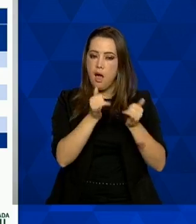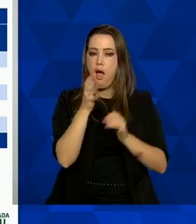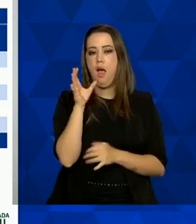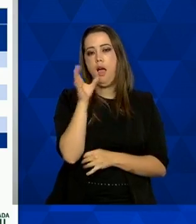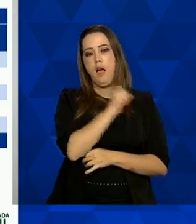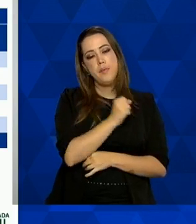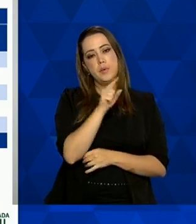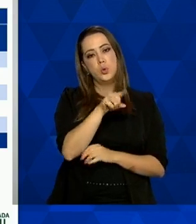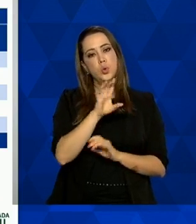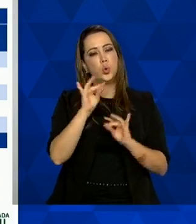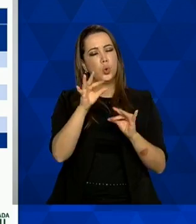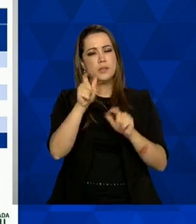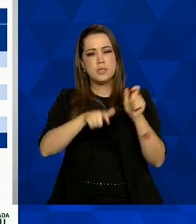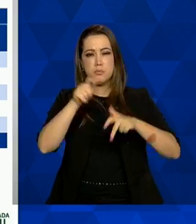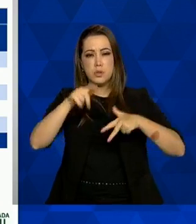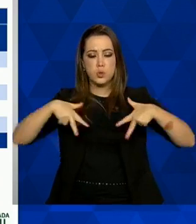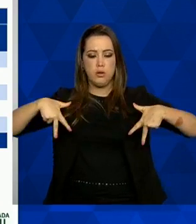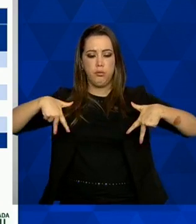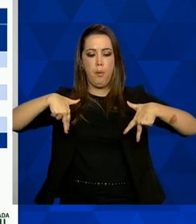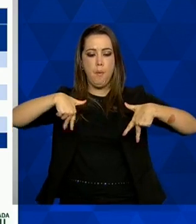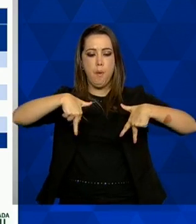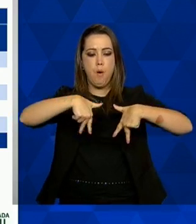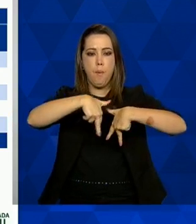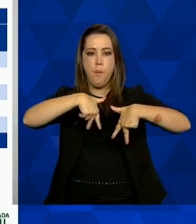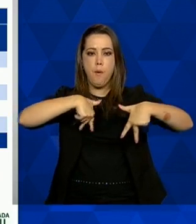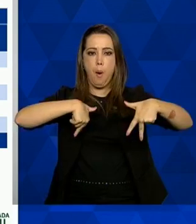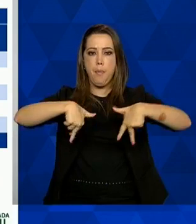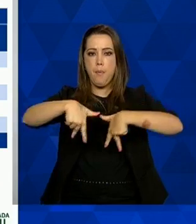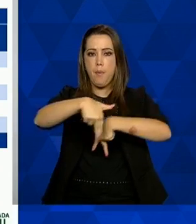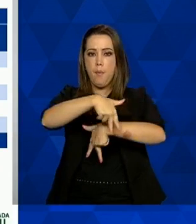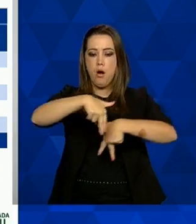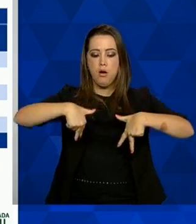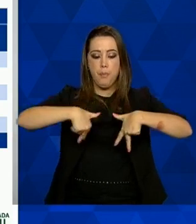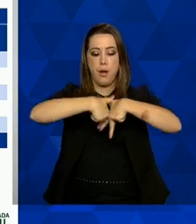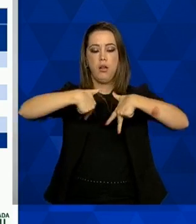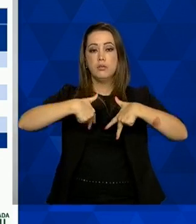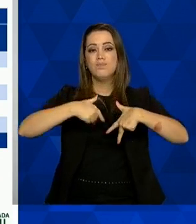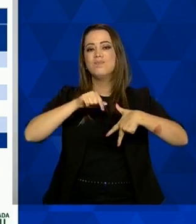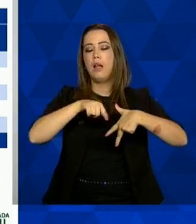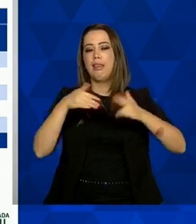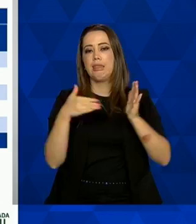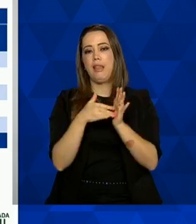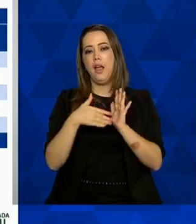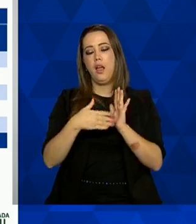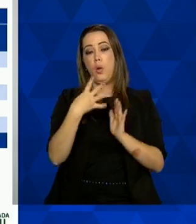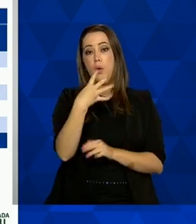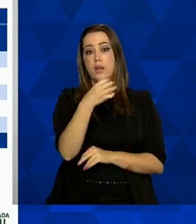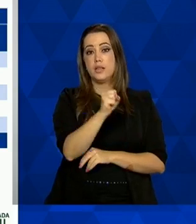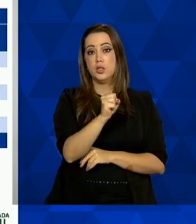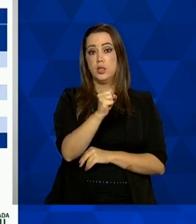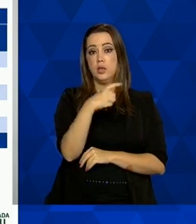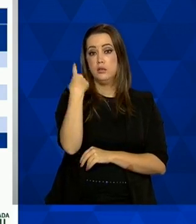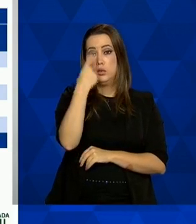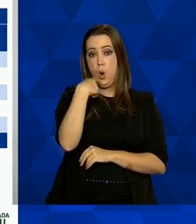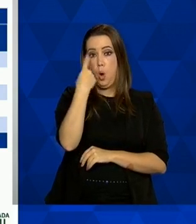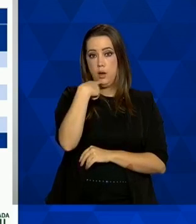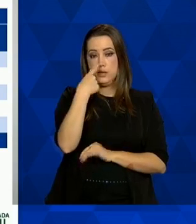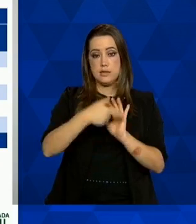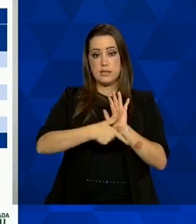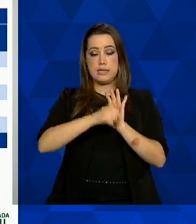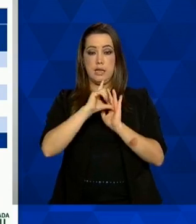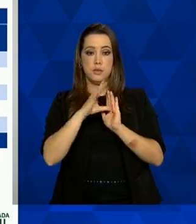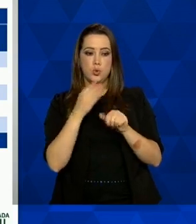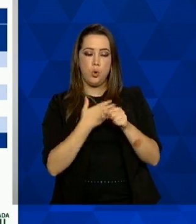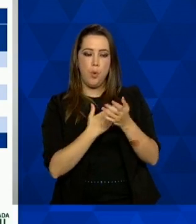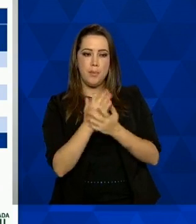contatos as pessoas que tiveram contato com esses casos a menos de até 48 horas antes do início dos sintomas